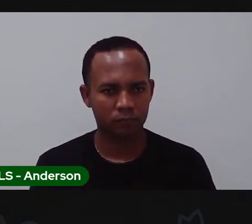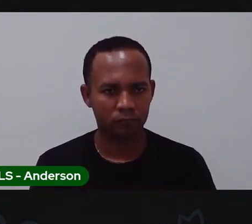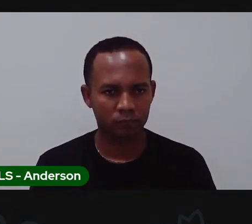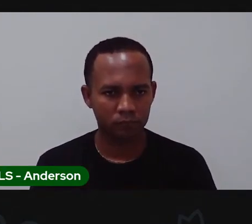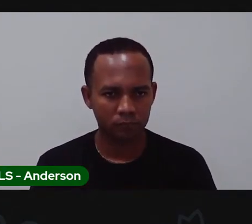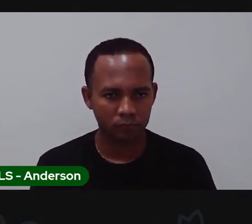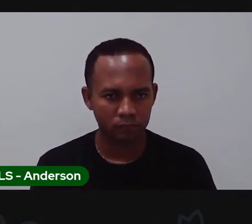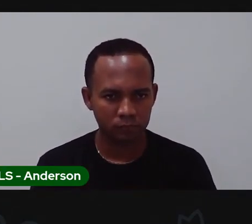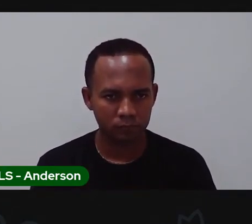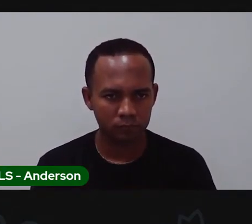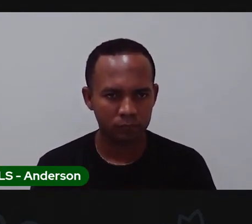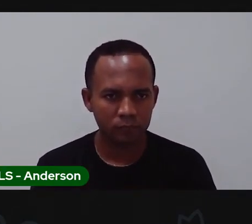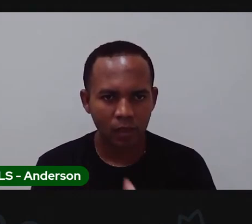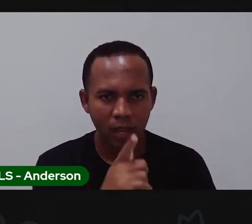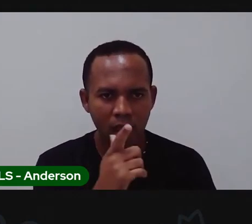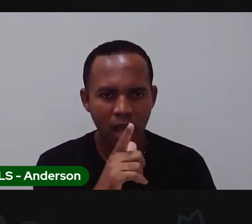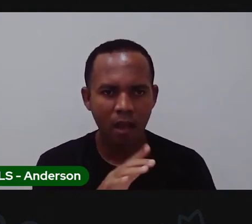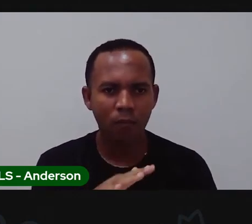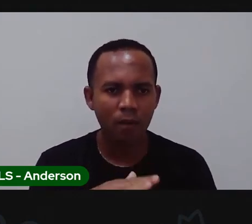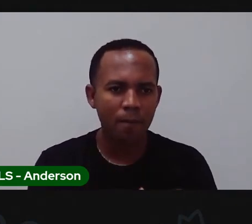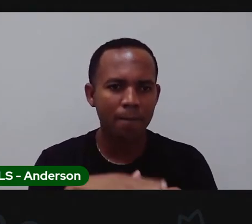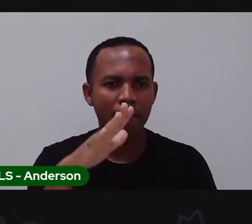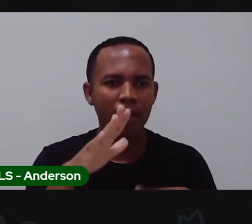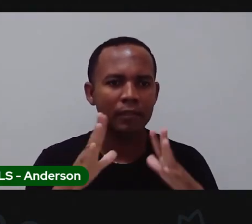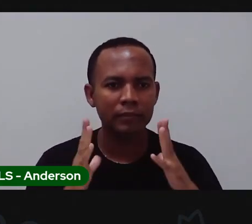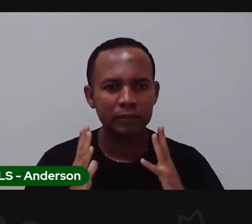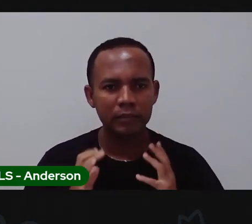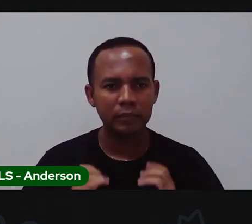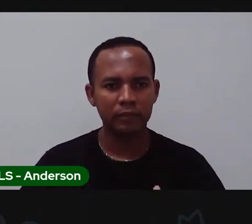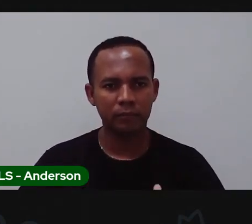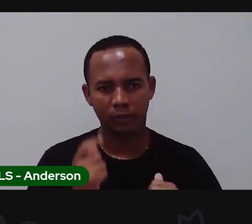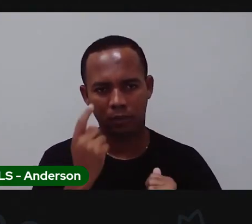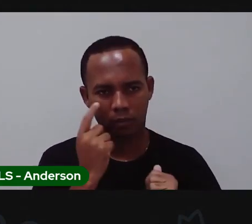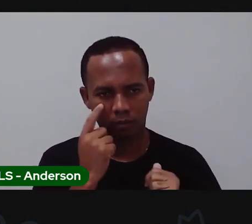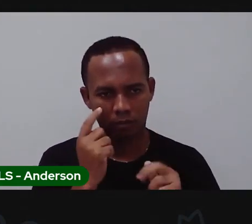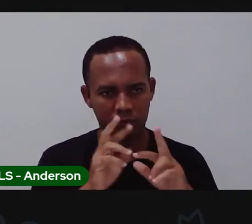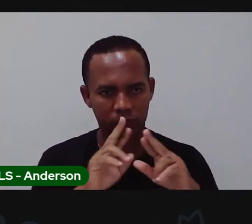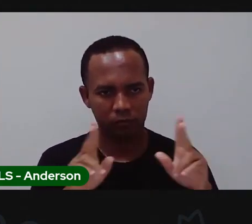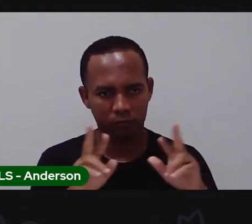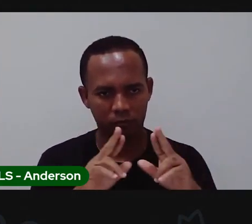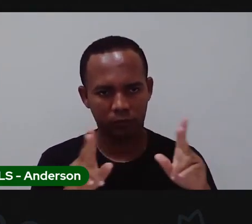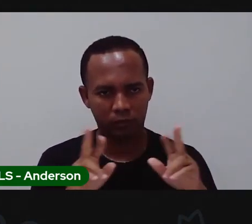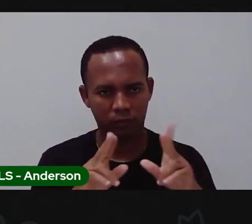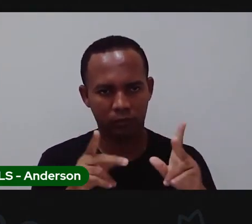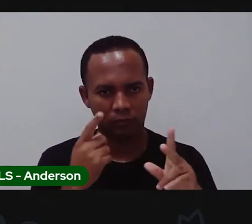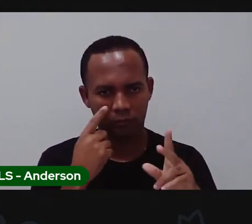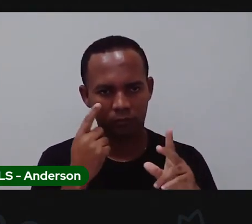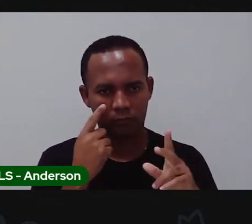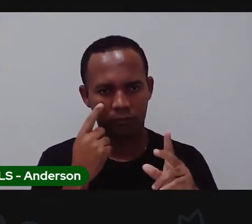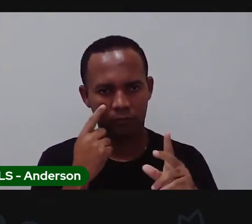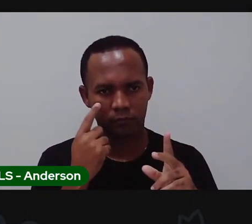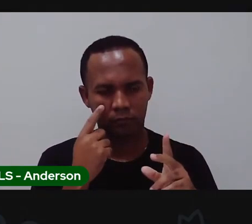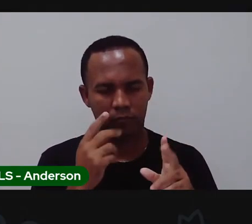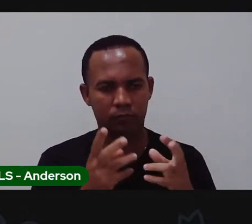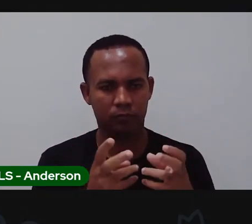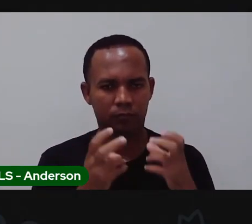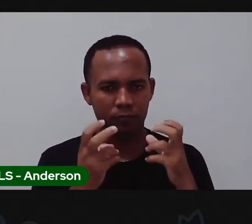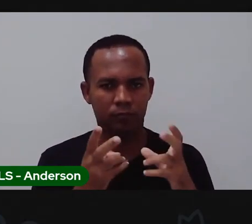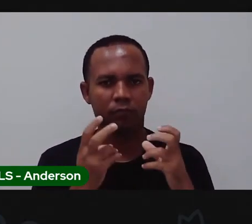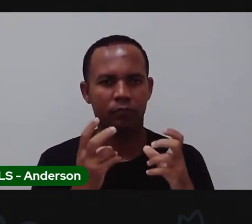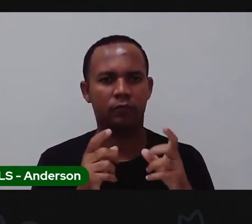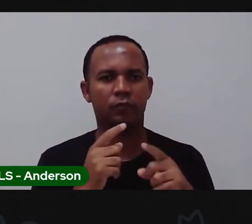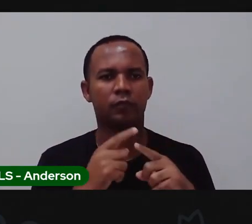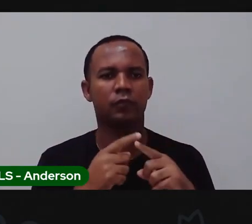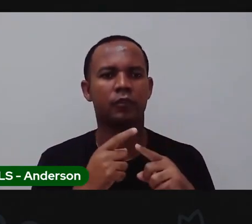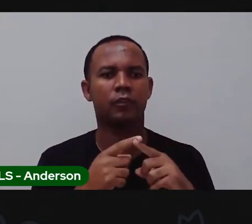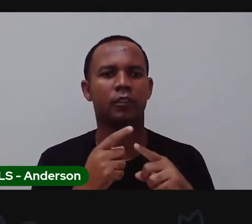observar né que a água daqui já tá bem mais limpa do que a outra olha só a diferença eu vou até colocar uma em cima da outra perceberam porque a